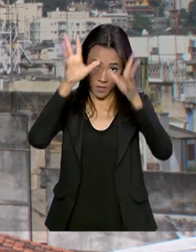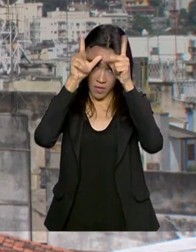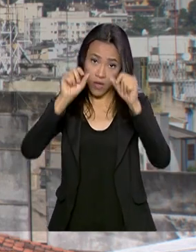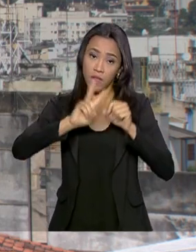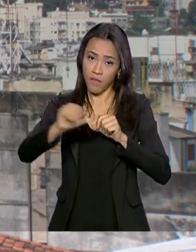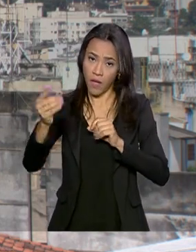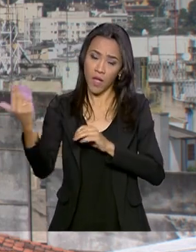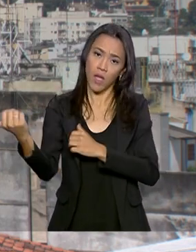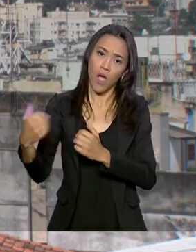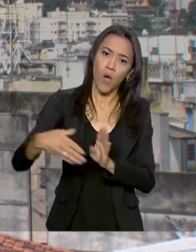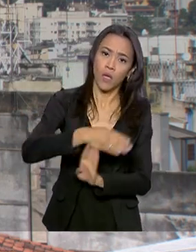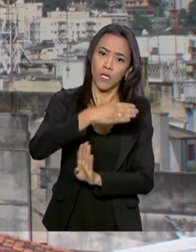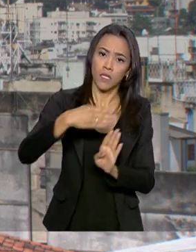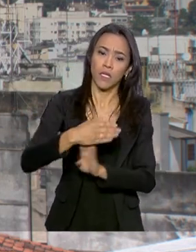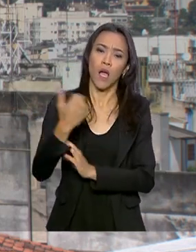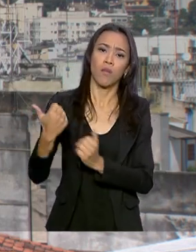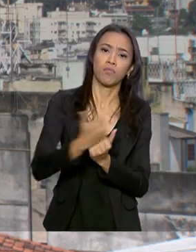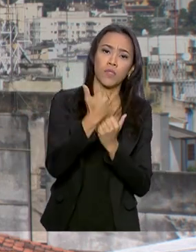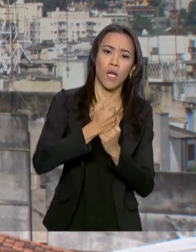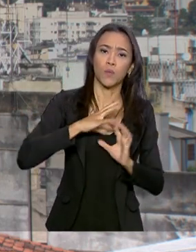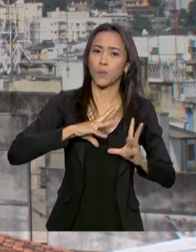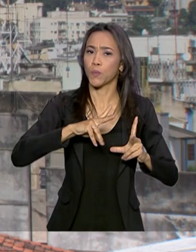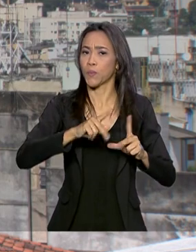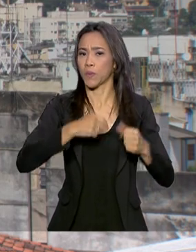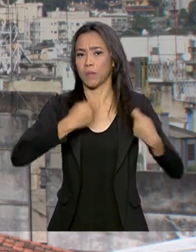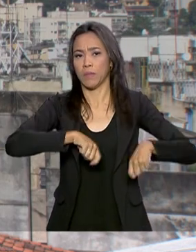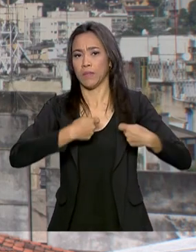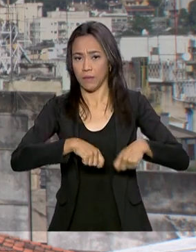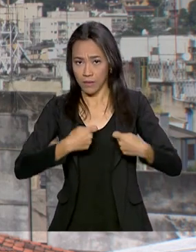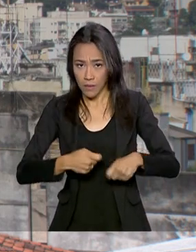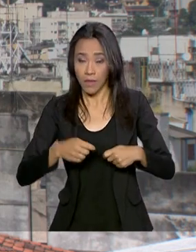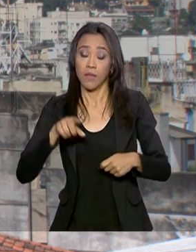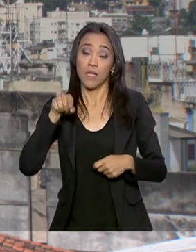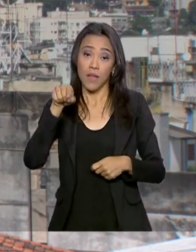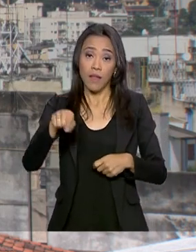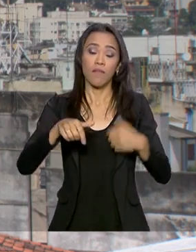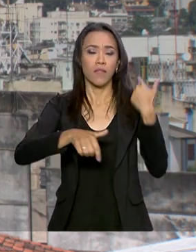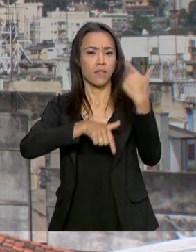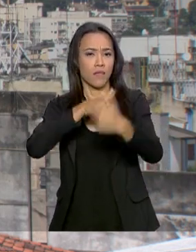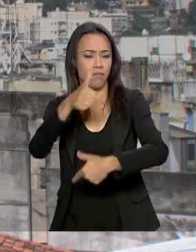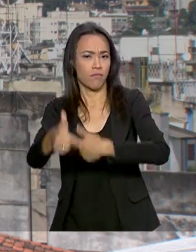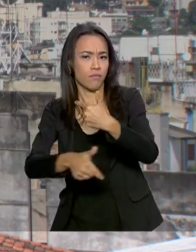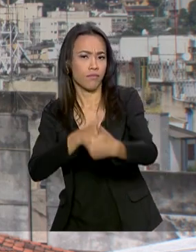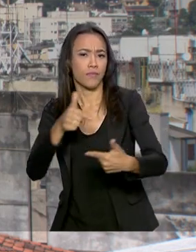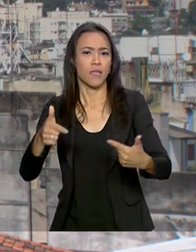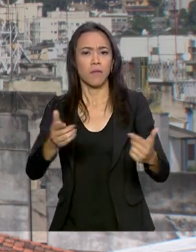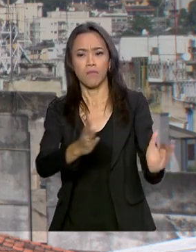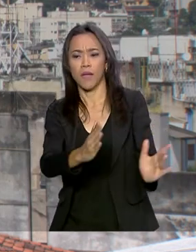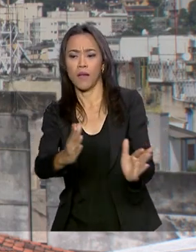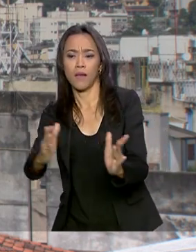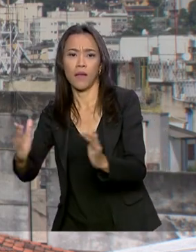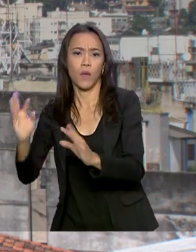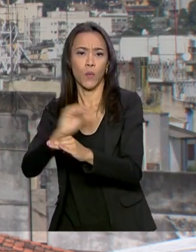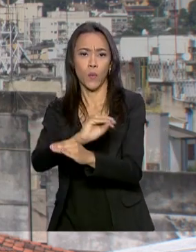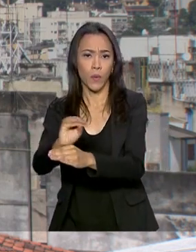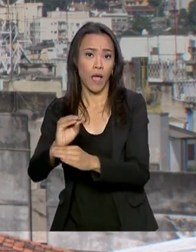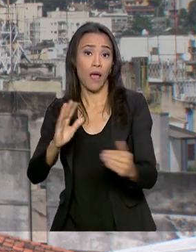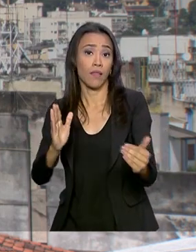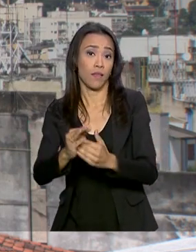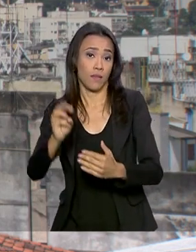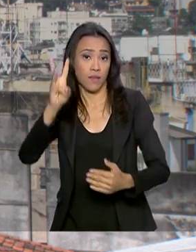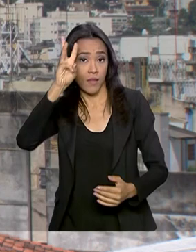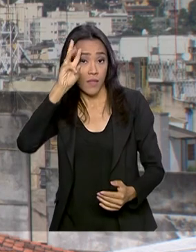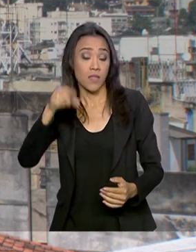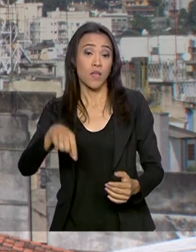As atividades de defesa civil e de proteção ao meio ambiente vão ser desenvolvidas até a próxima terça-feira. O número de militares na